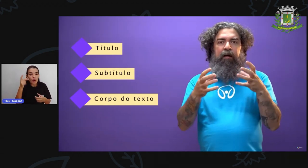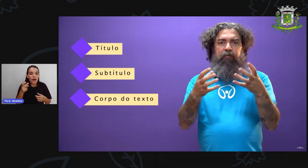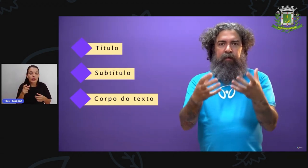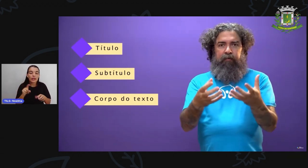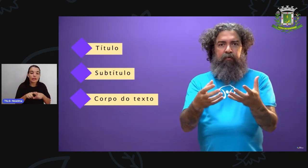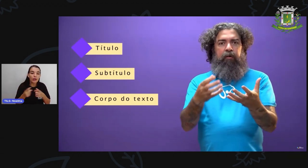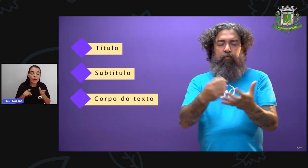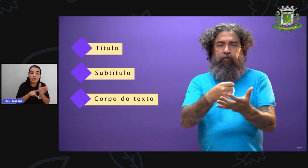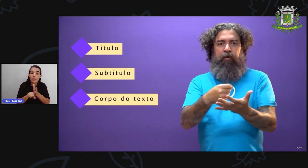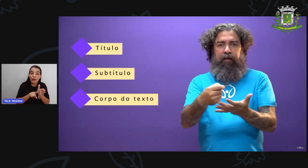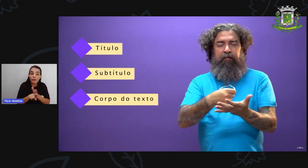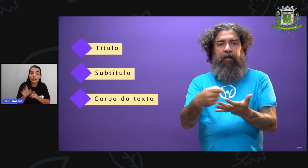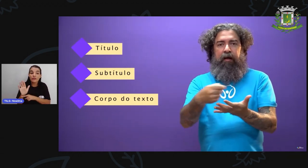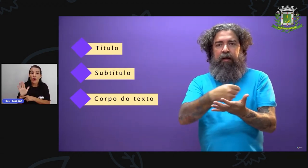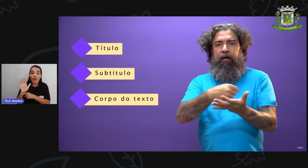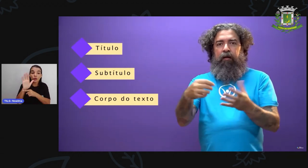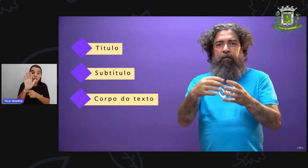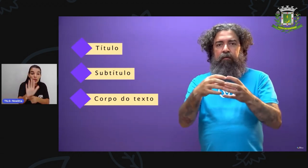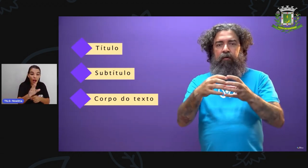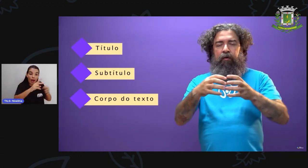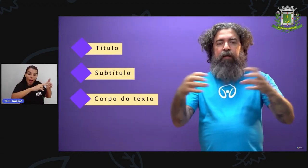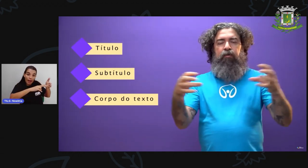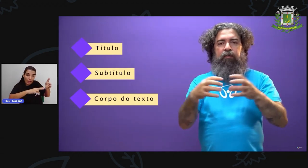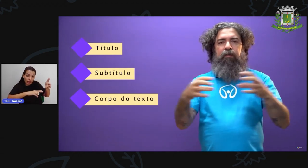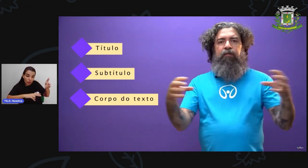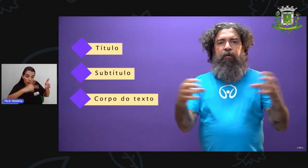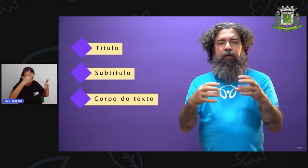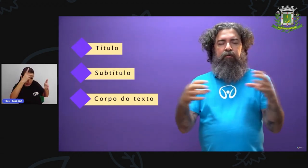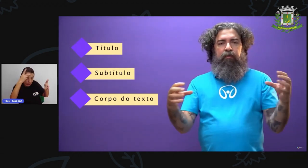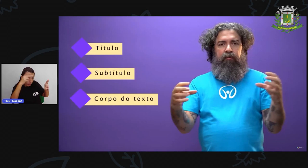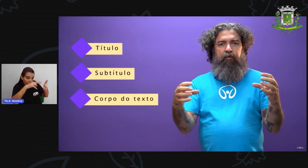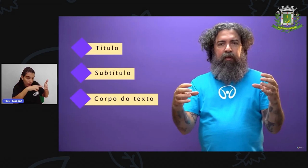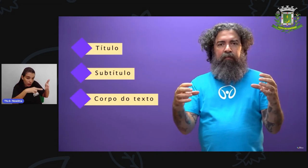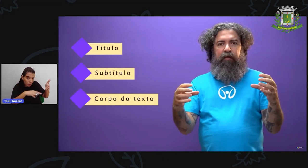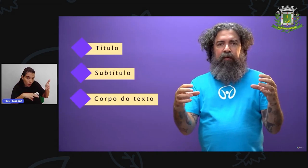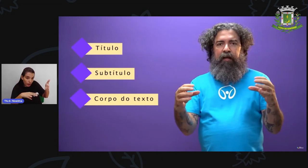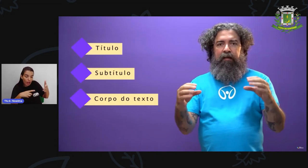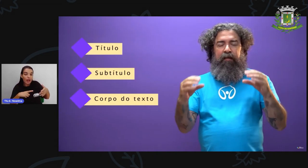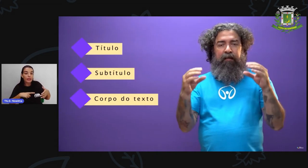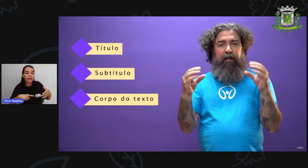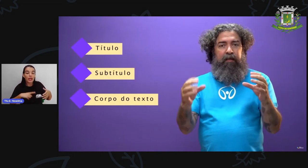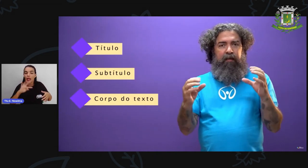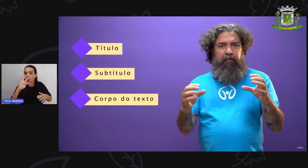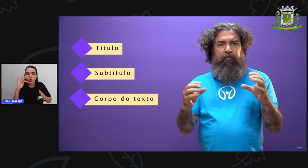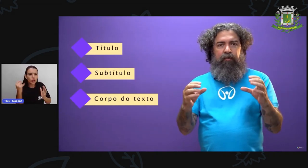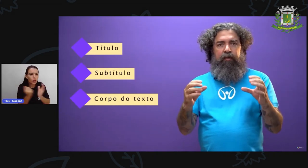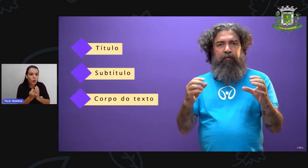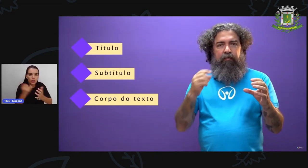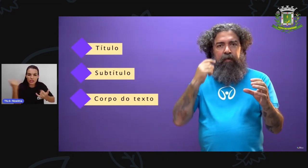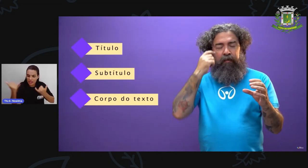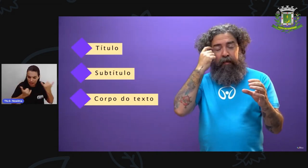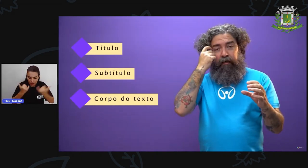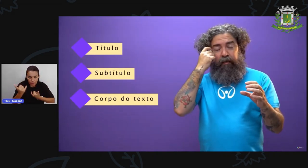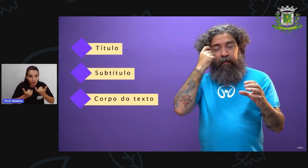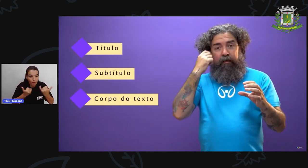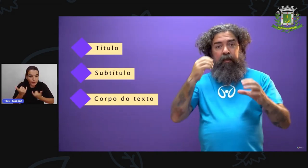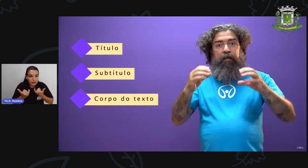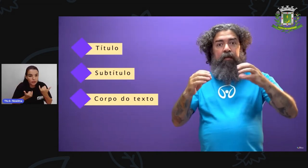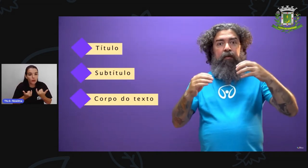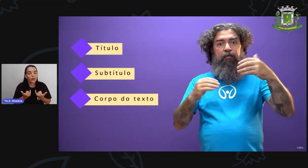ajudar o leitor, o jornalista, a colocar todas as informações sobre o que ele vai falar ali naquele início de texto.